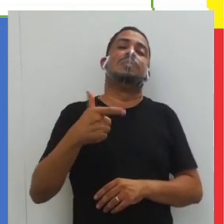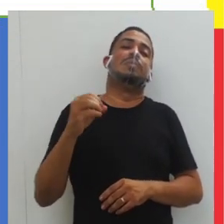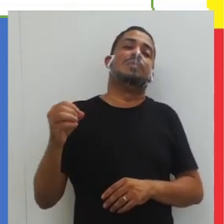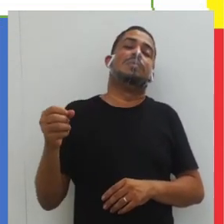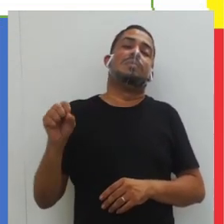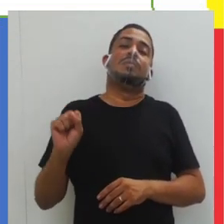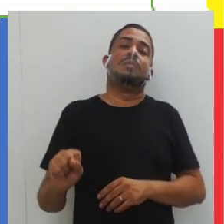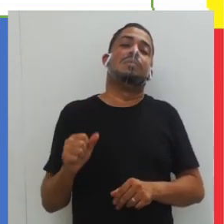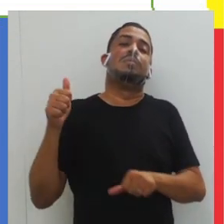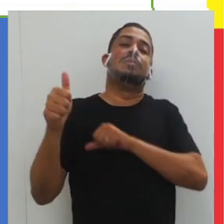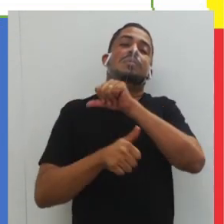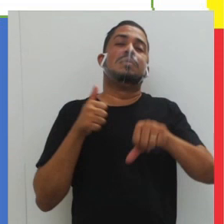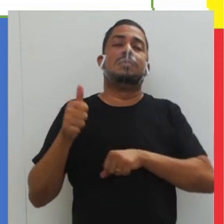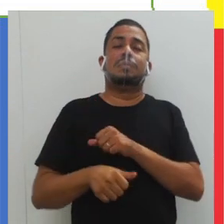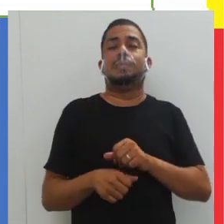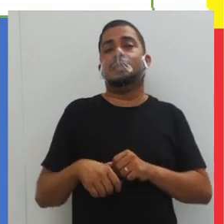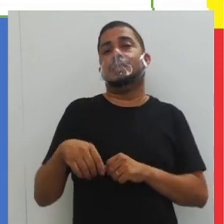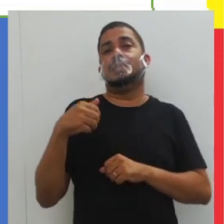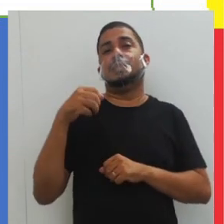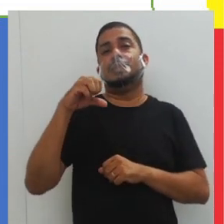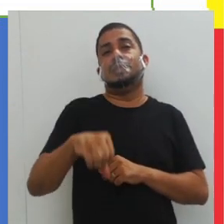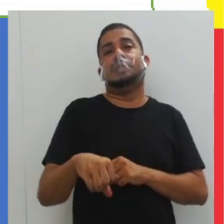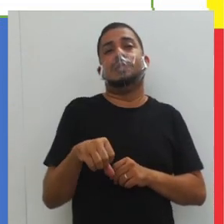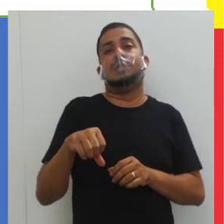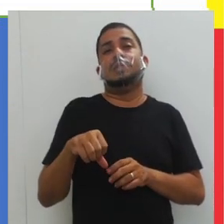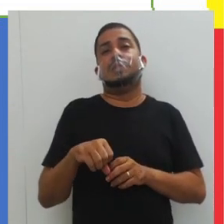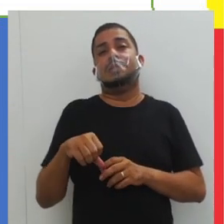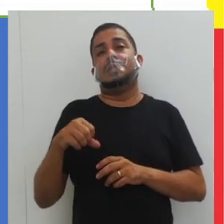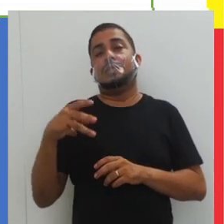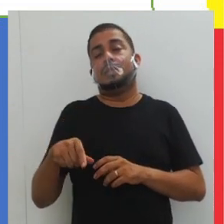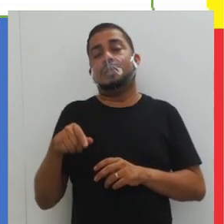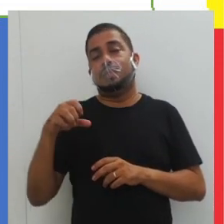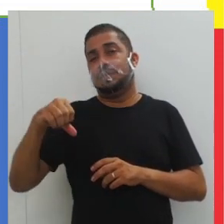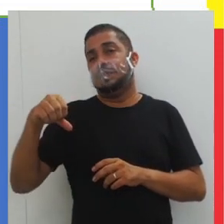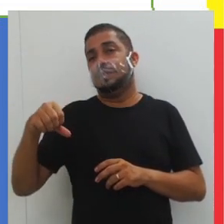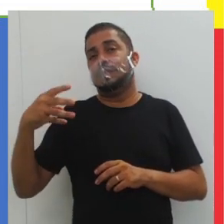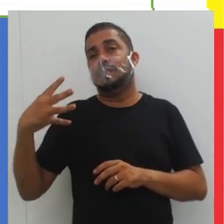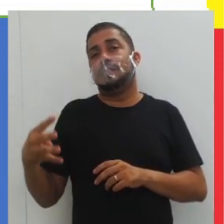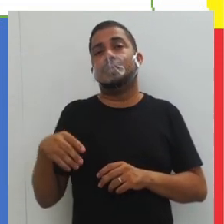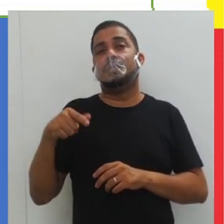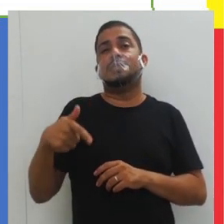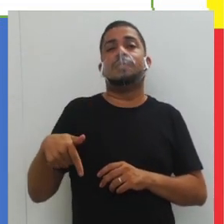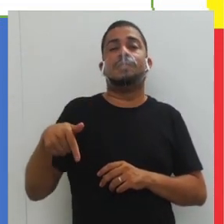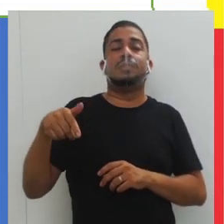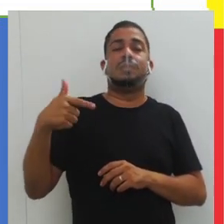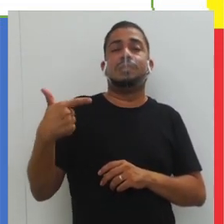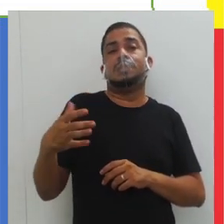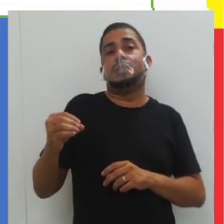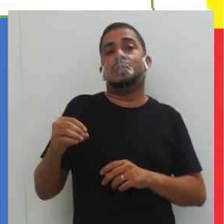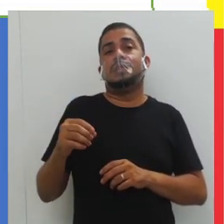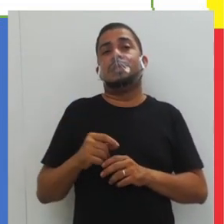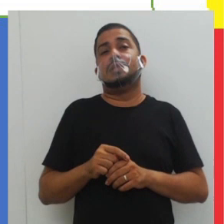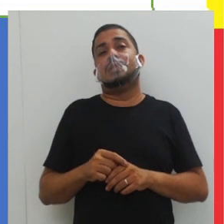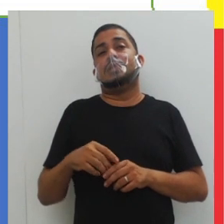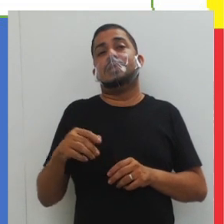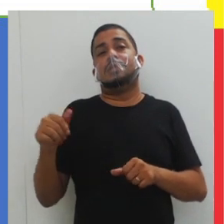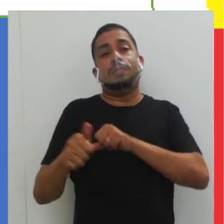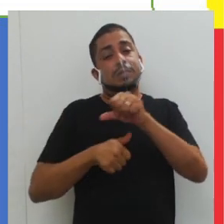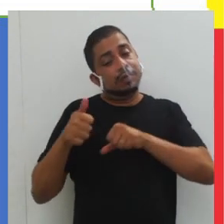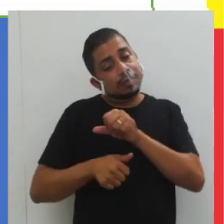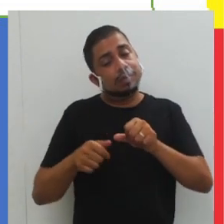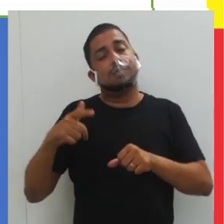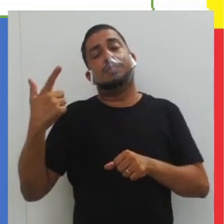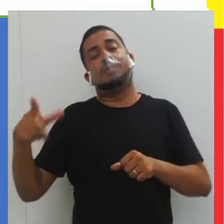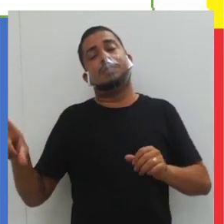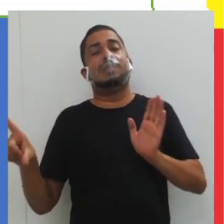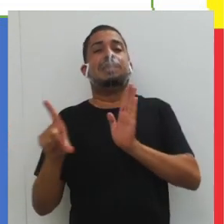2008 altera a lei 9.394 de 20 dezembro de 96, modificada